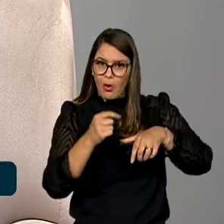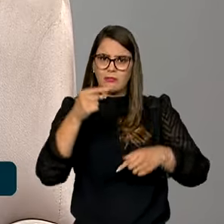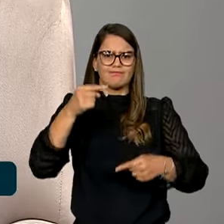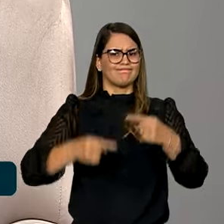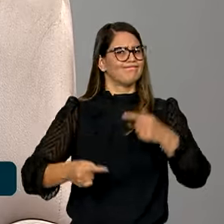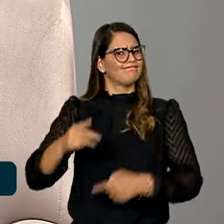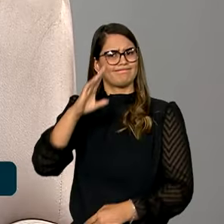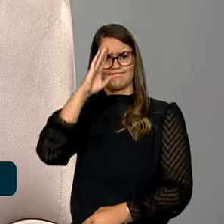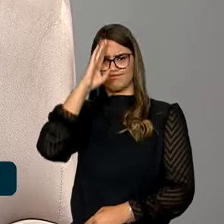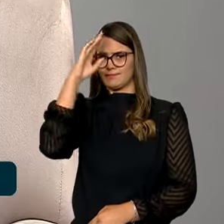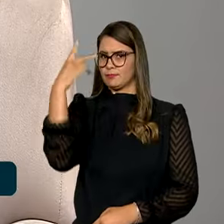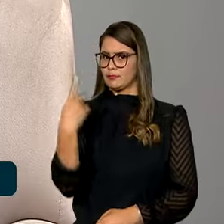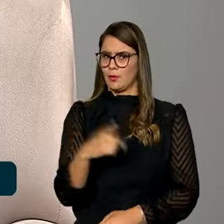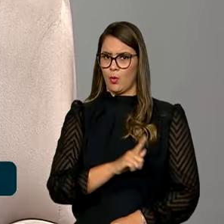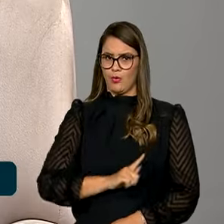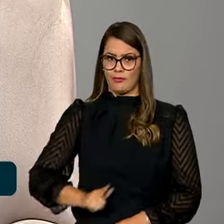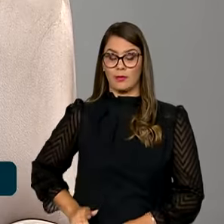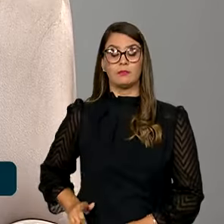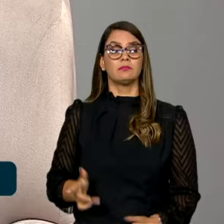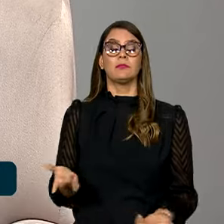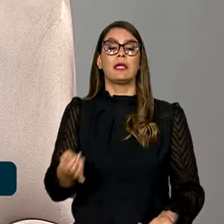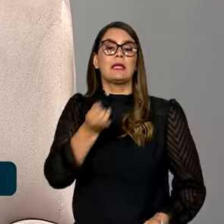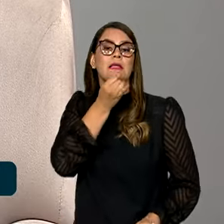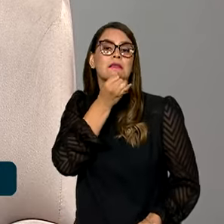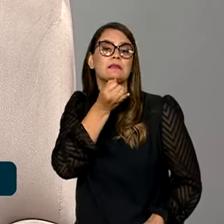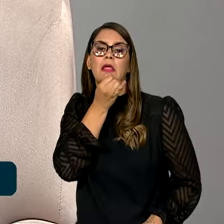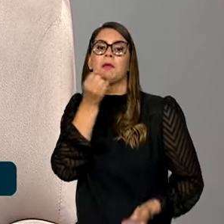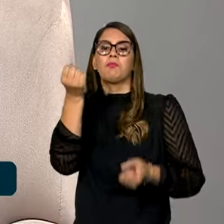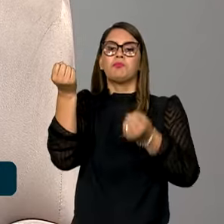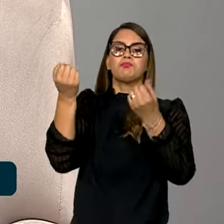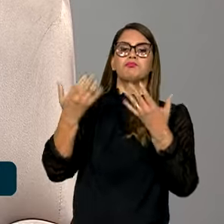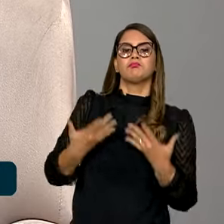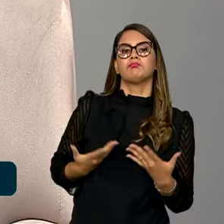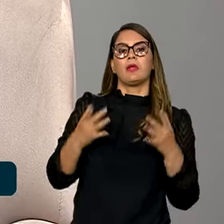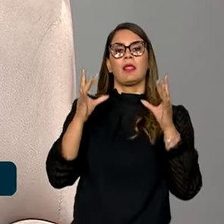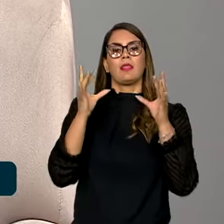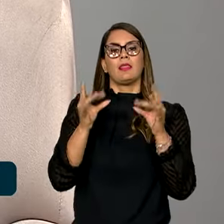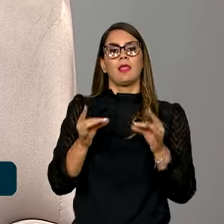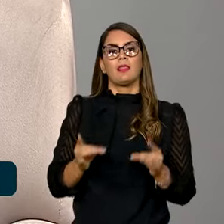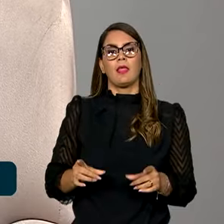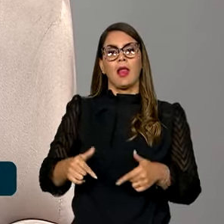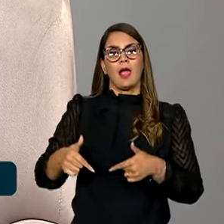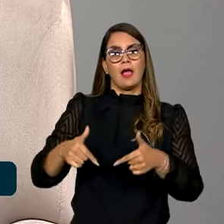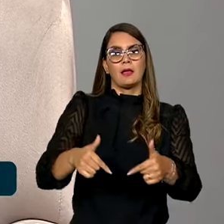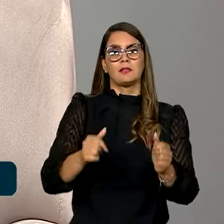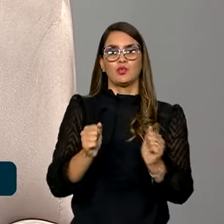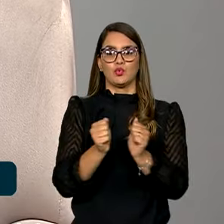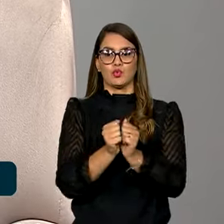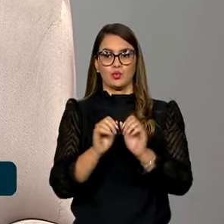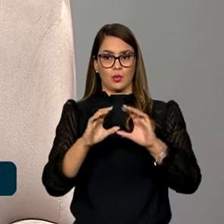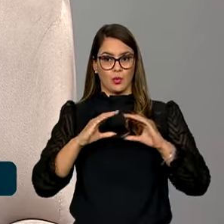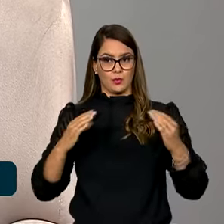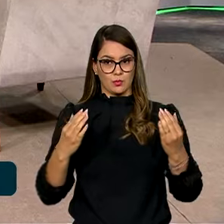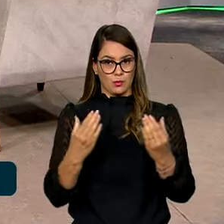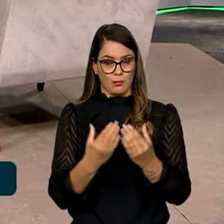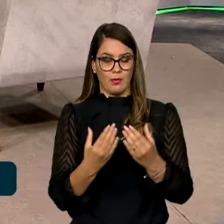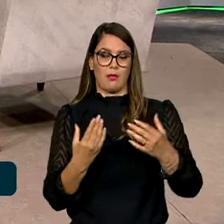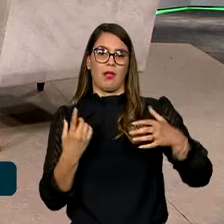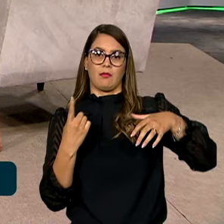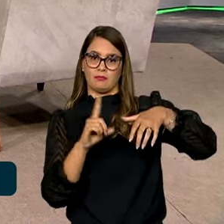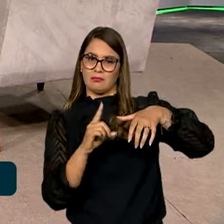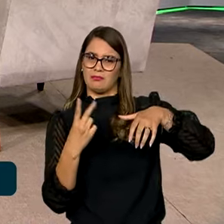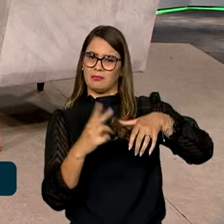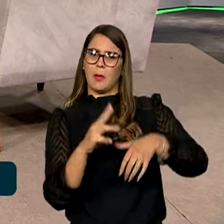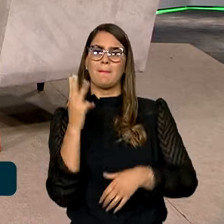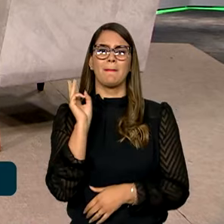deste governo. Como exemplo disso, secretário, o senhor poderia dar detalhes dessa ação junto às comunidades quilombolas de Alcântara, no